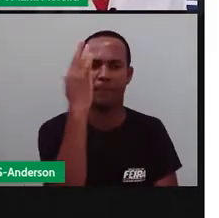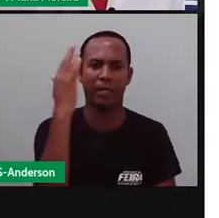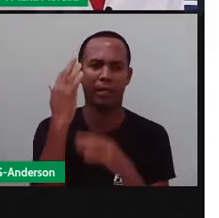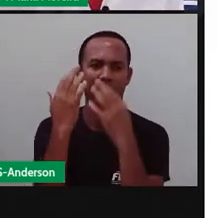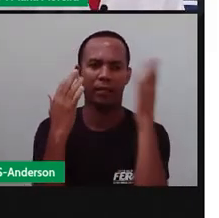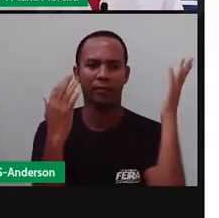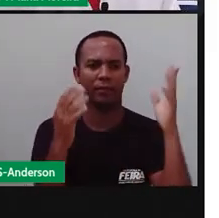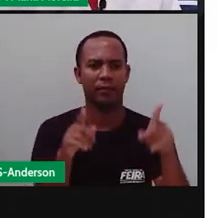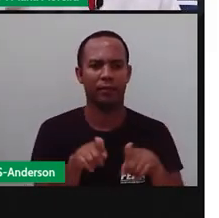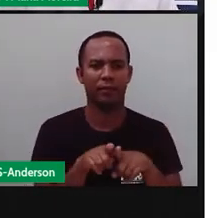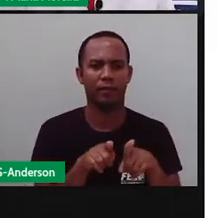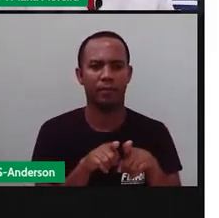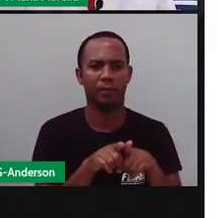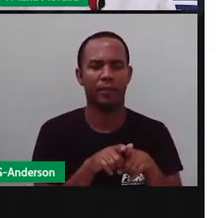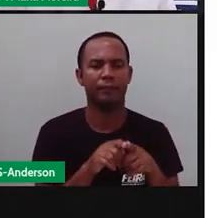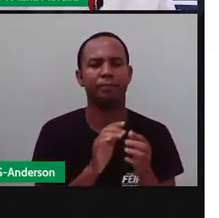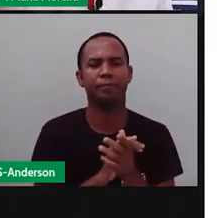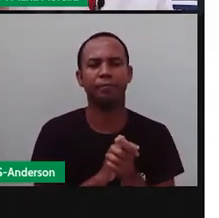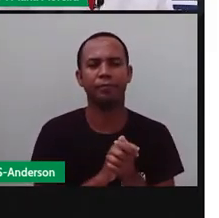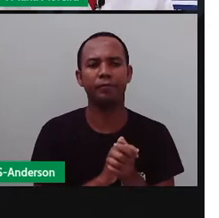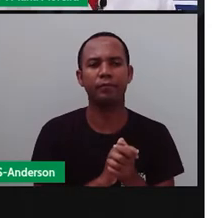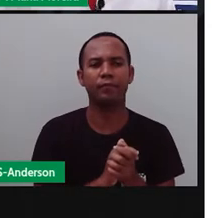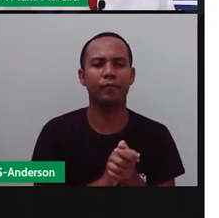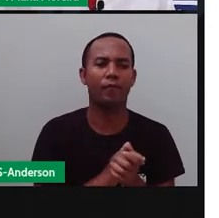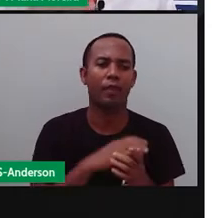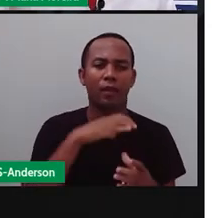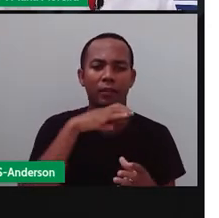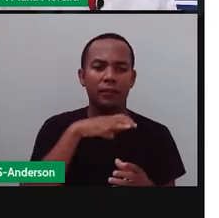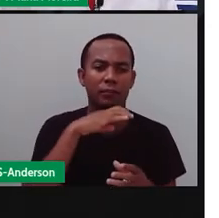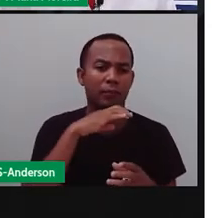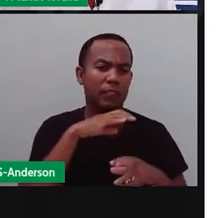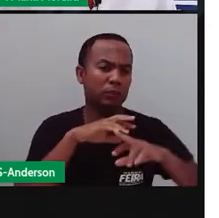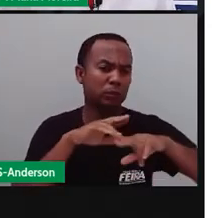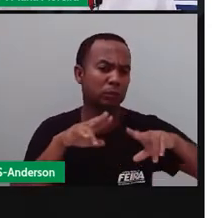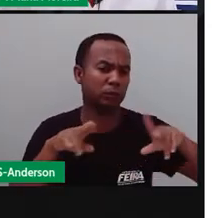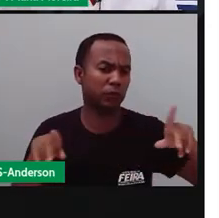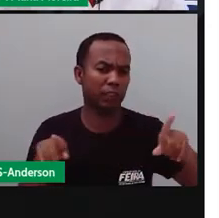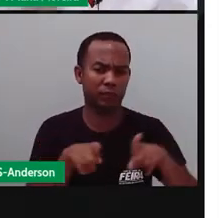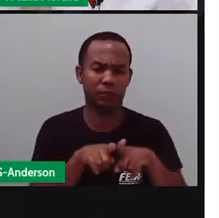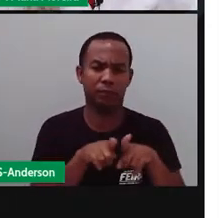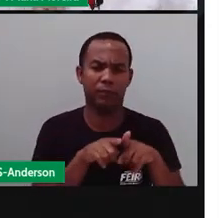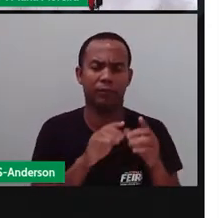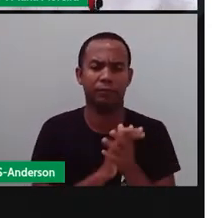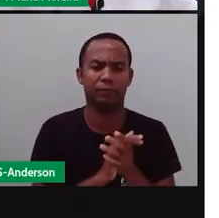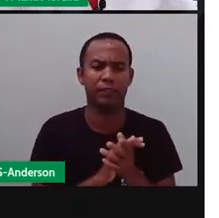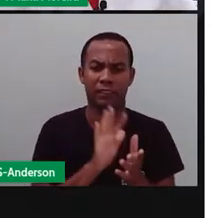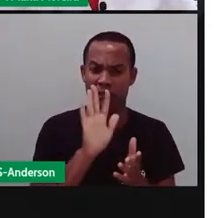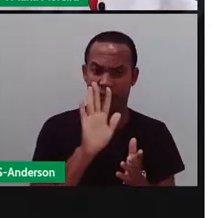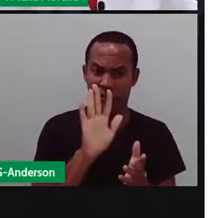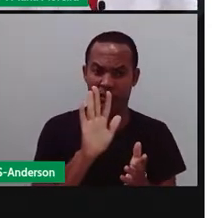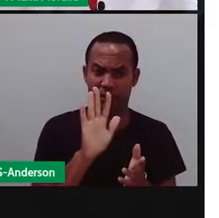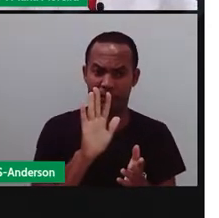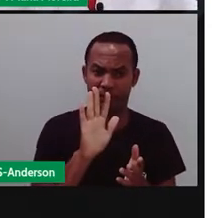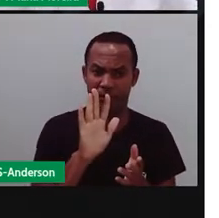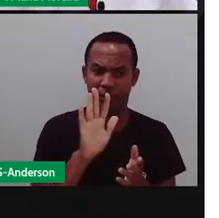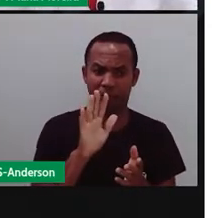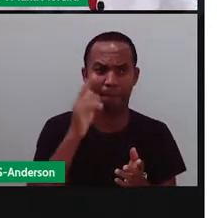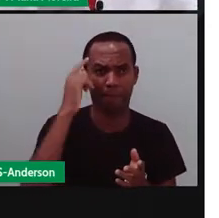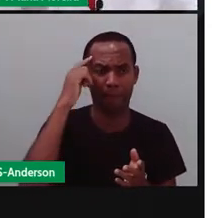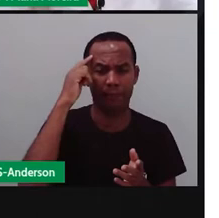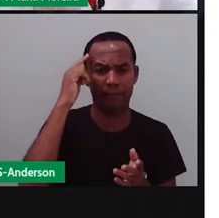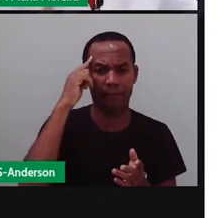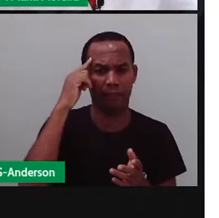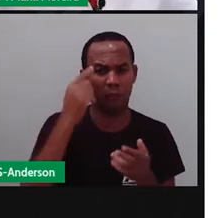fauna é o quê? Os animais. As crenças, dentre muitas outras coisas. Então, vocês já pararam pra pensar a quantidade